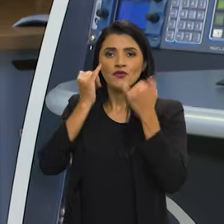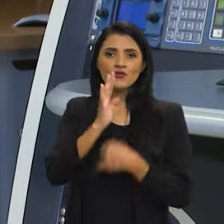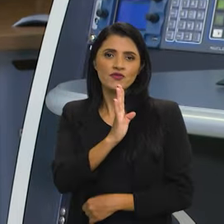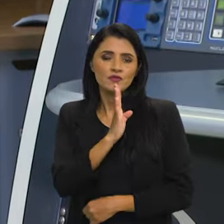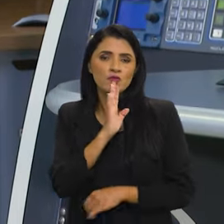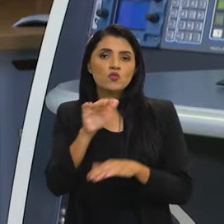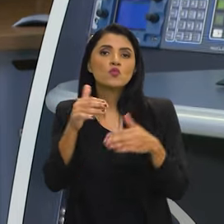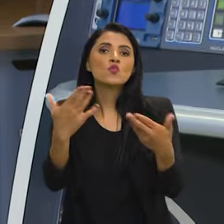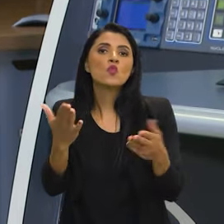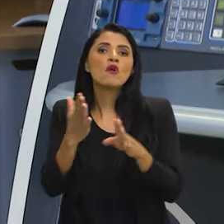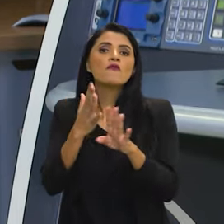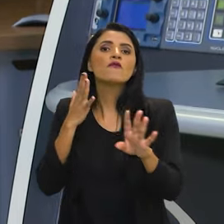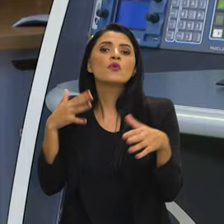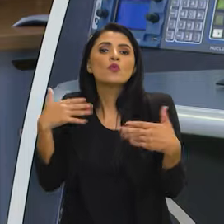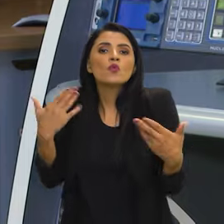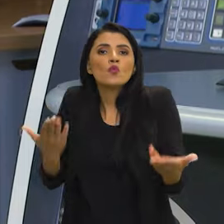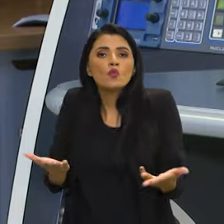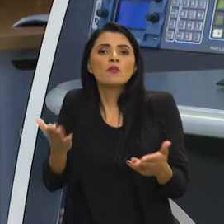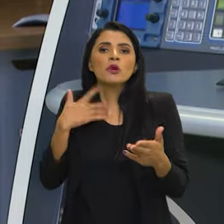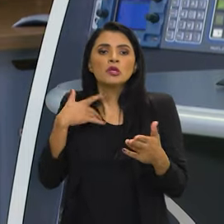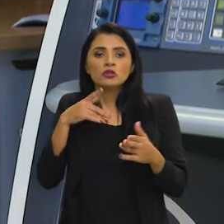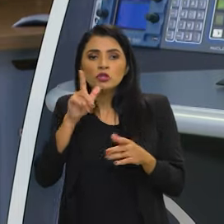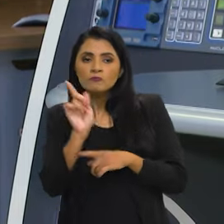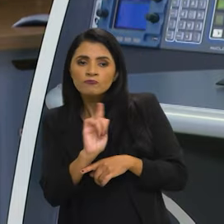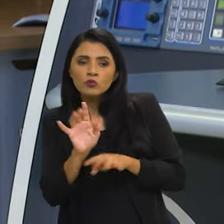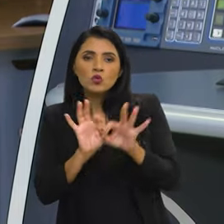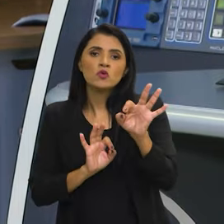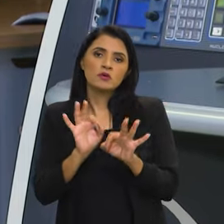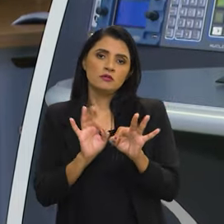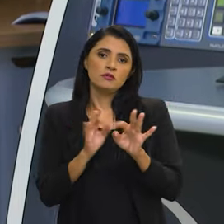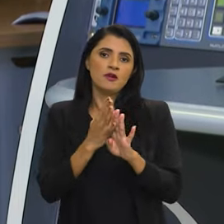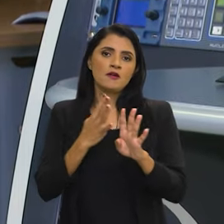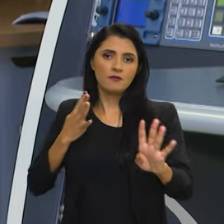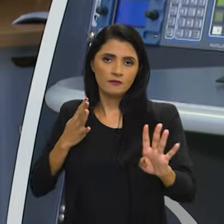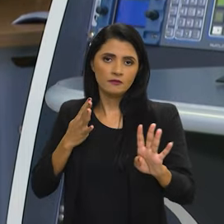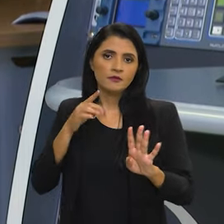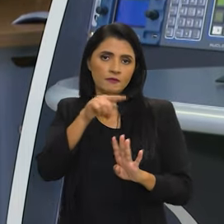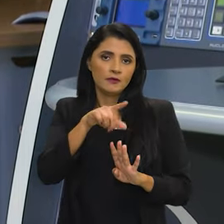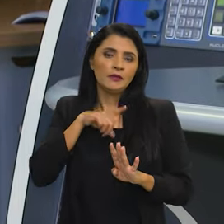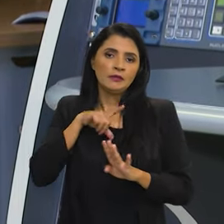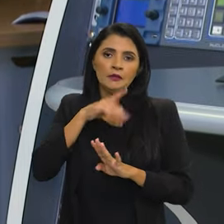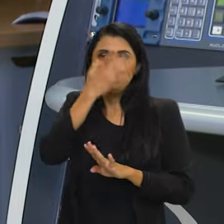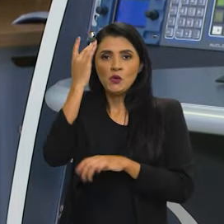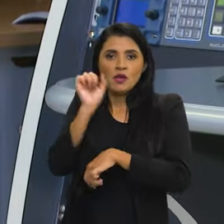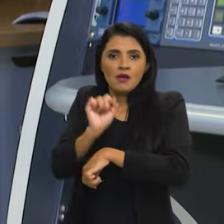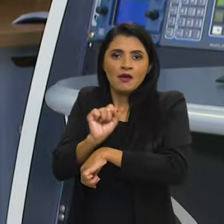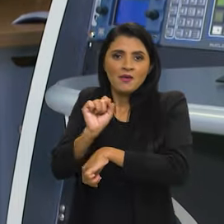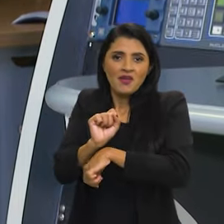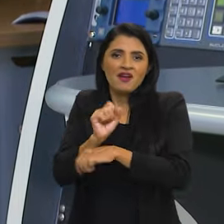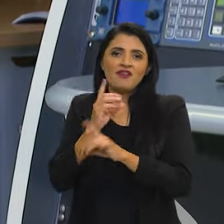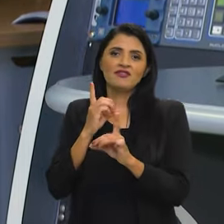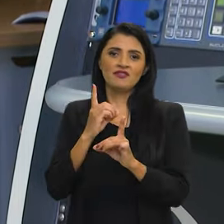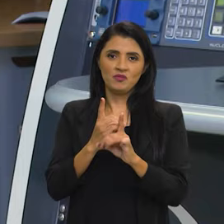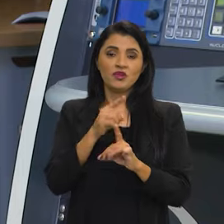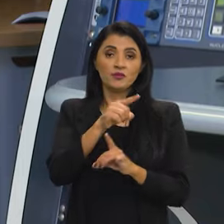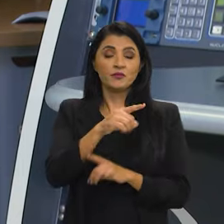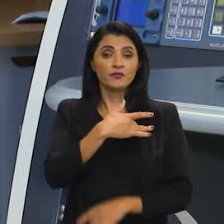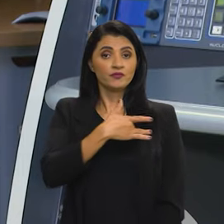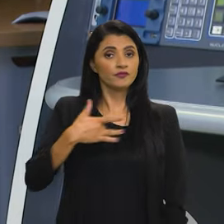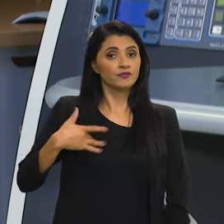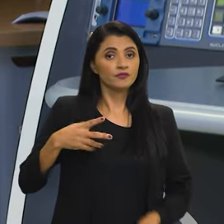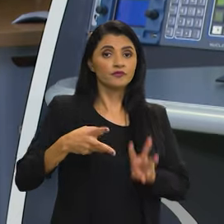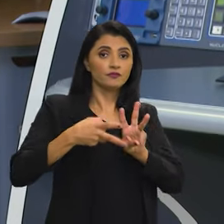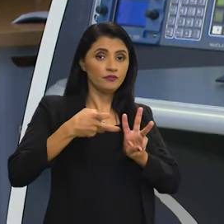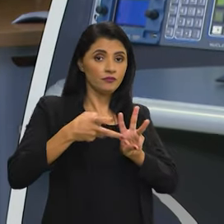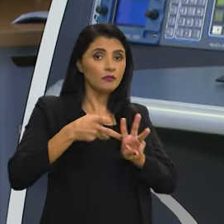conhecimento, por exemplo, de qual é a fila, para a gente poder fazer a gestão dessa fila. A saúde indígena também é uma área